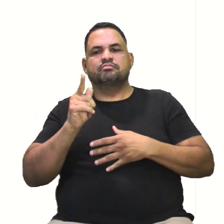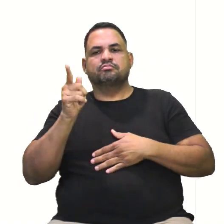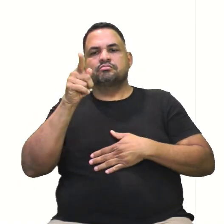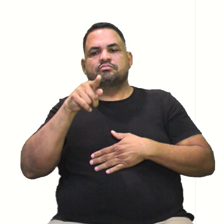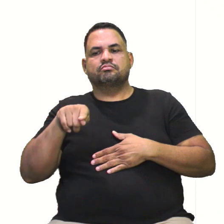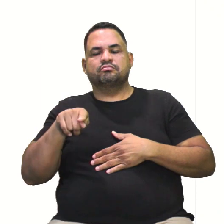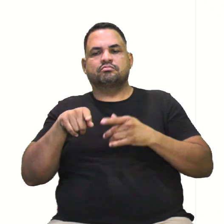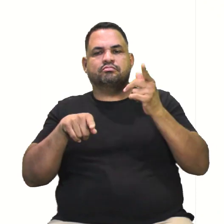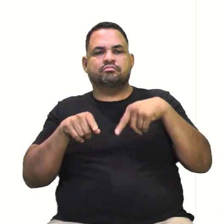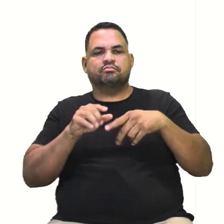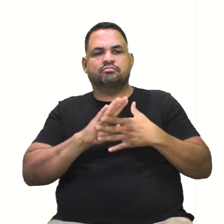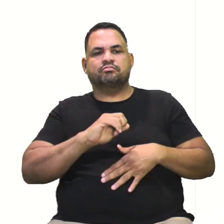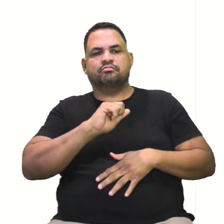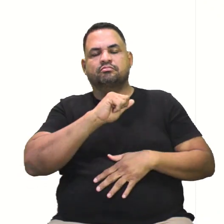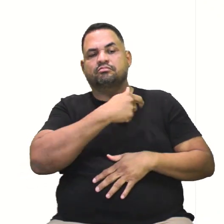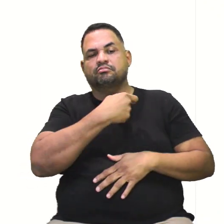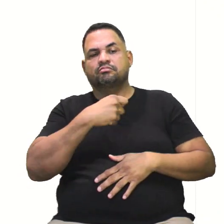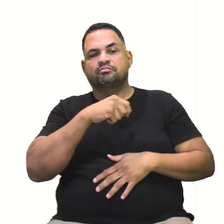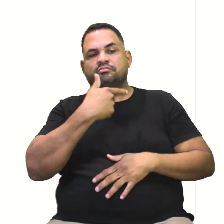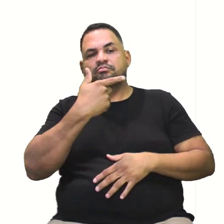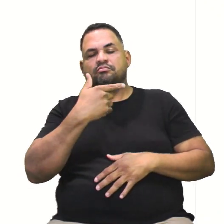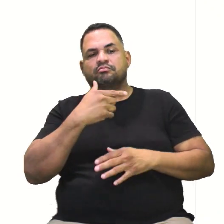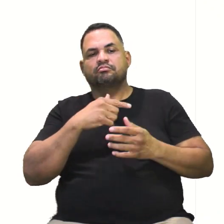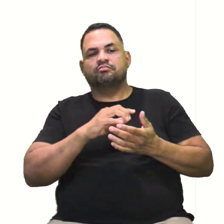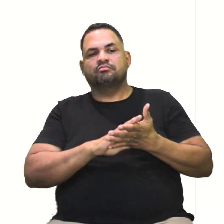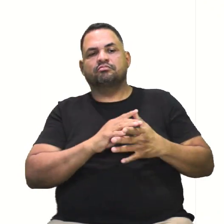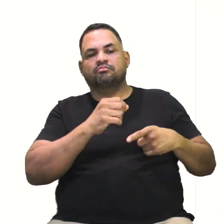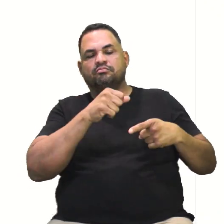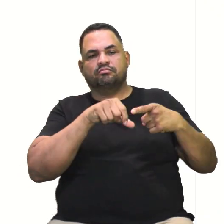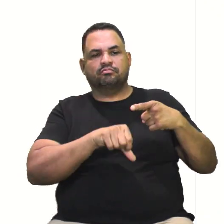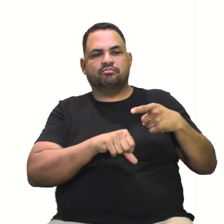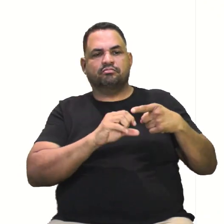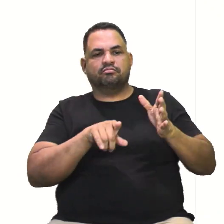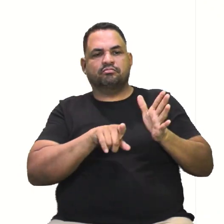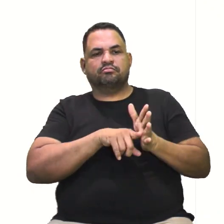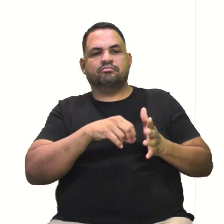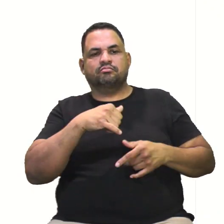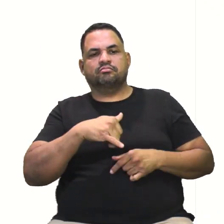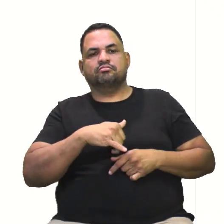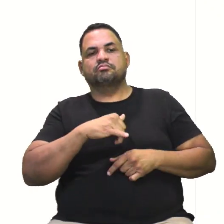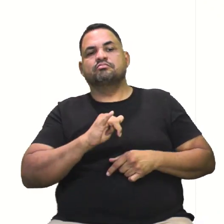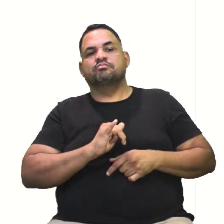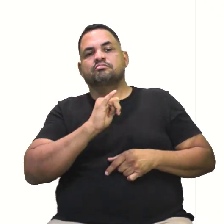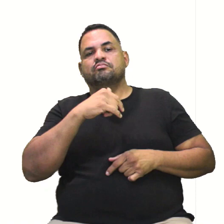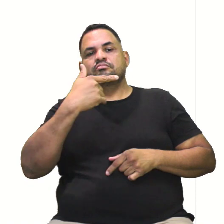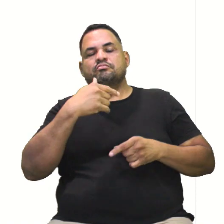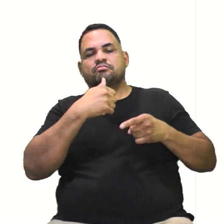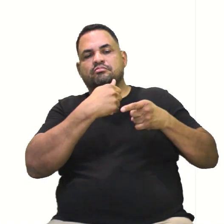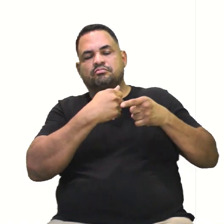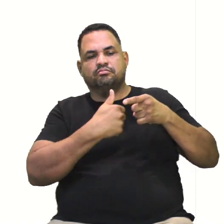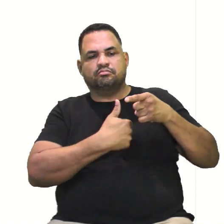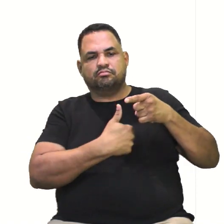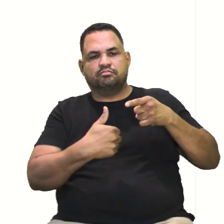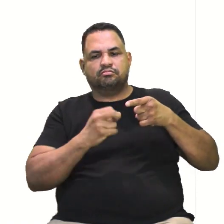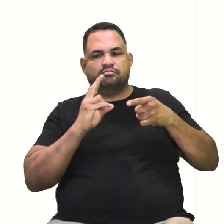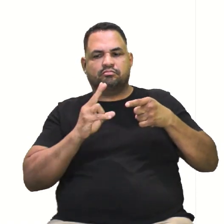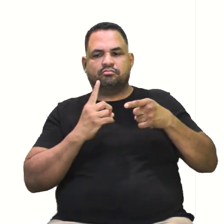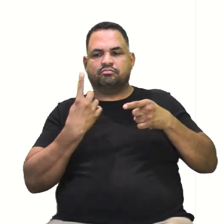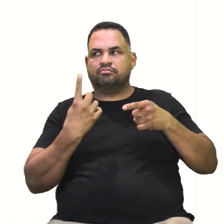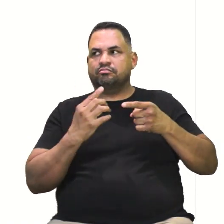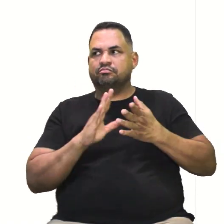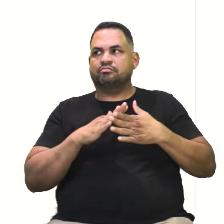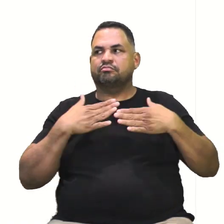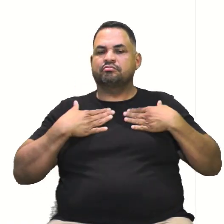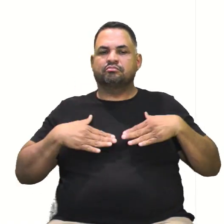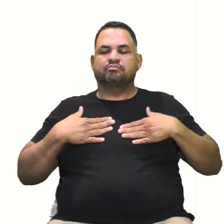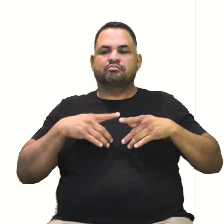equação é x² sobre 9 menos y² sobre 16, igual a 1. Aqui está